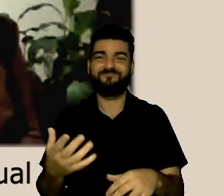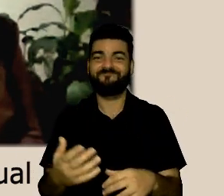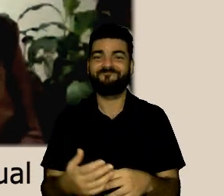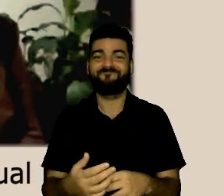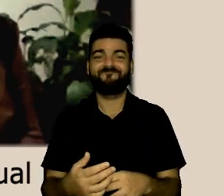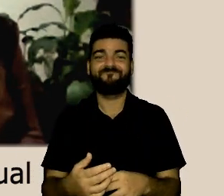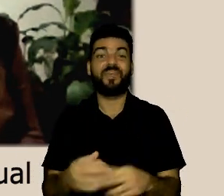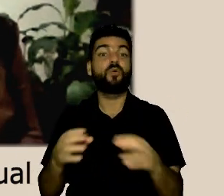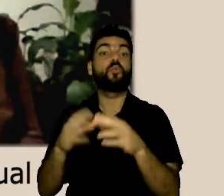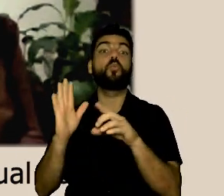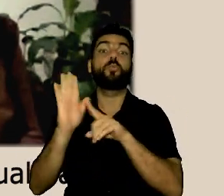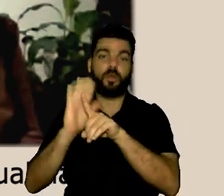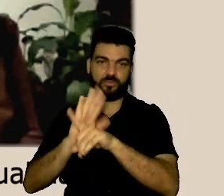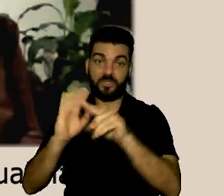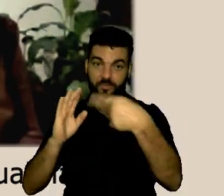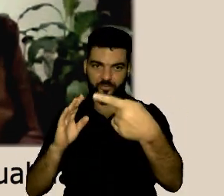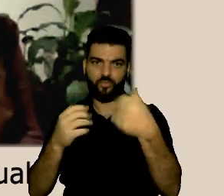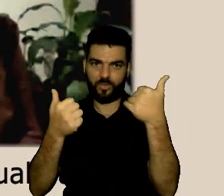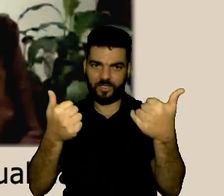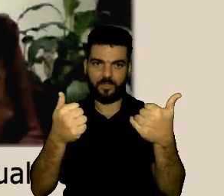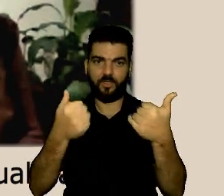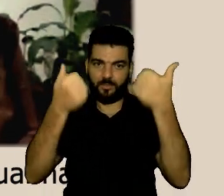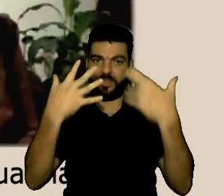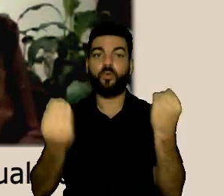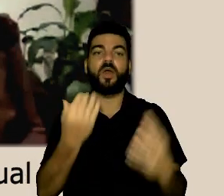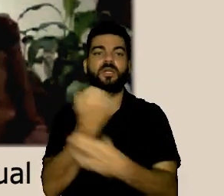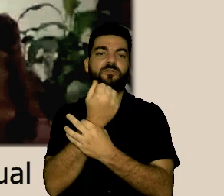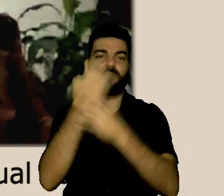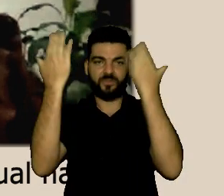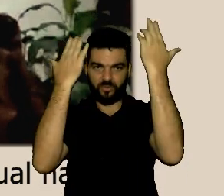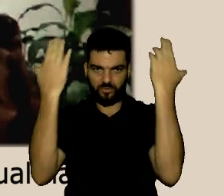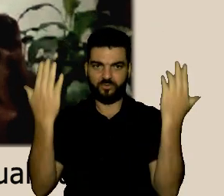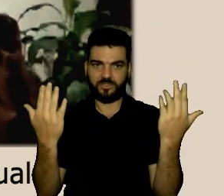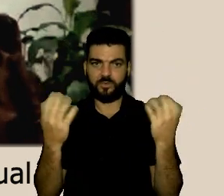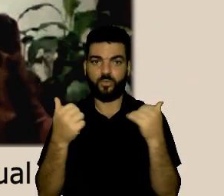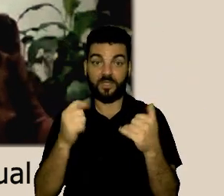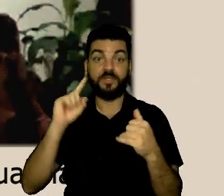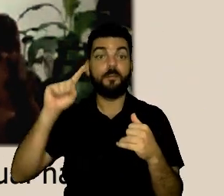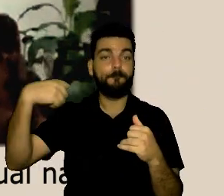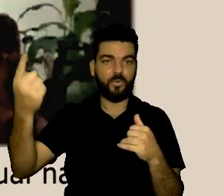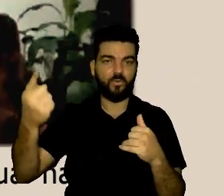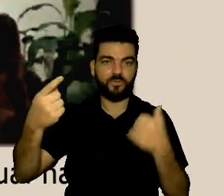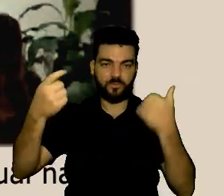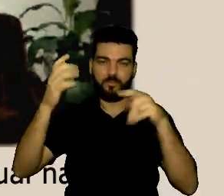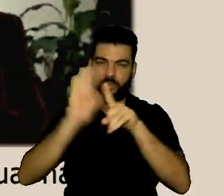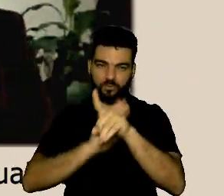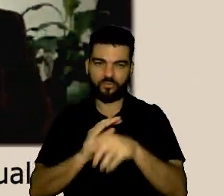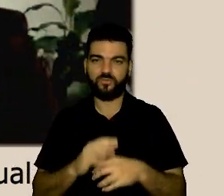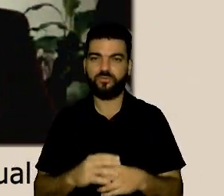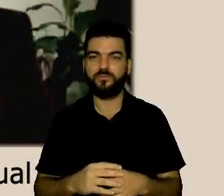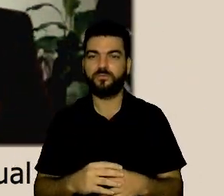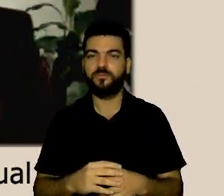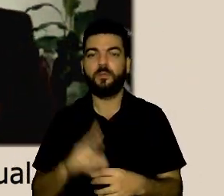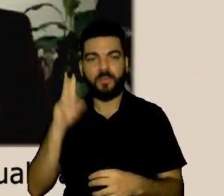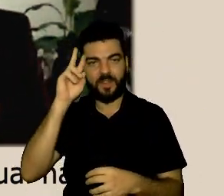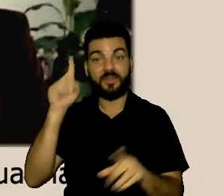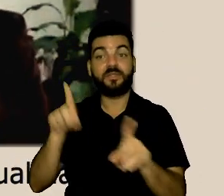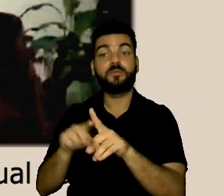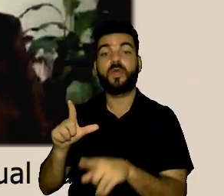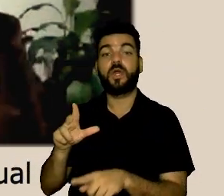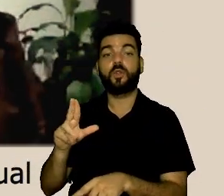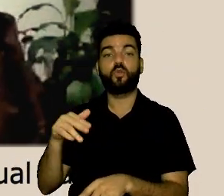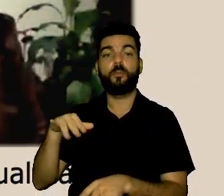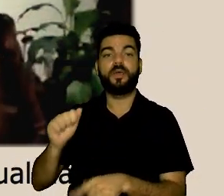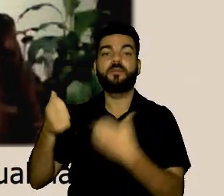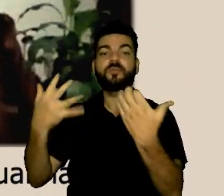confiança da segurança psicológica a gente retoma um pouco da fala da Lumena também sobre o